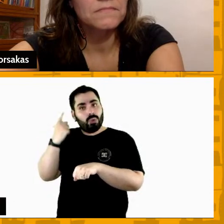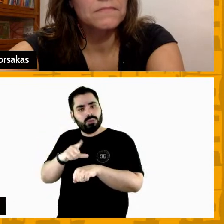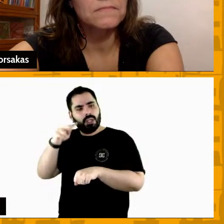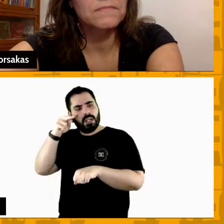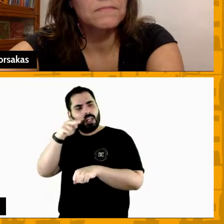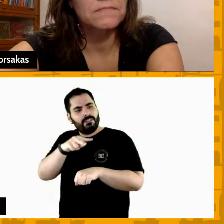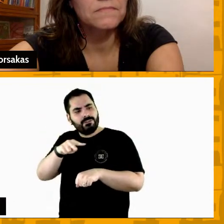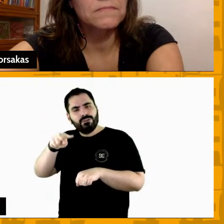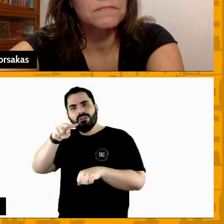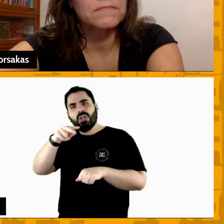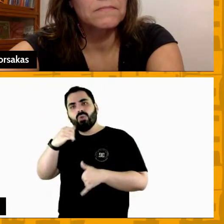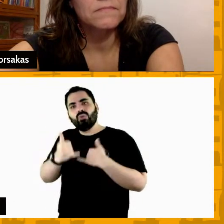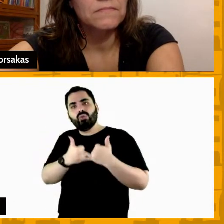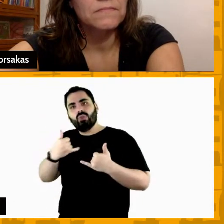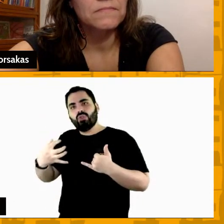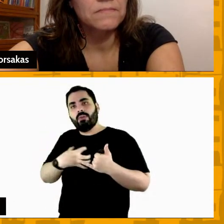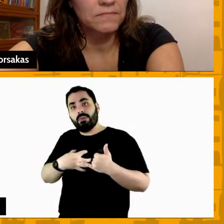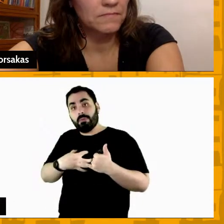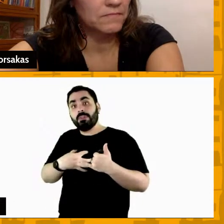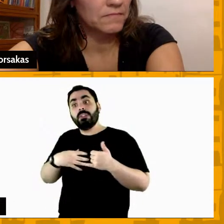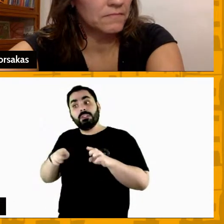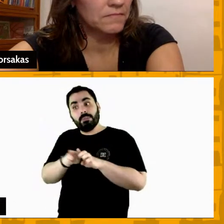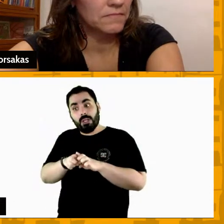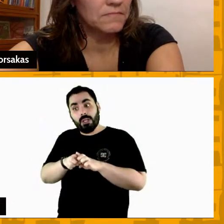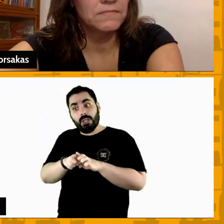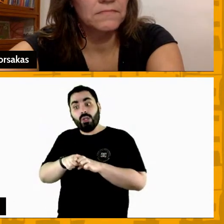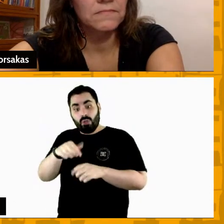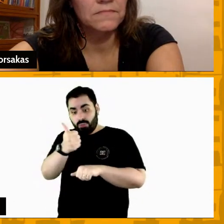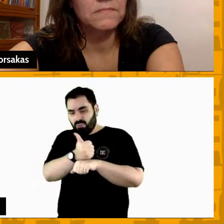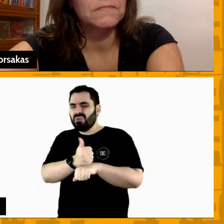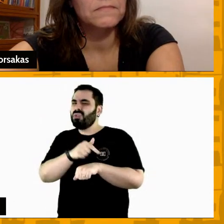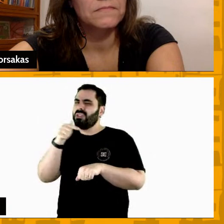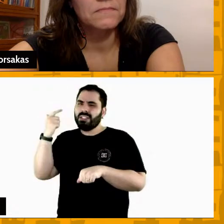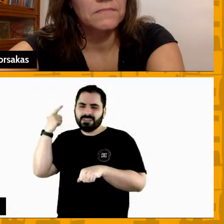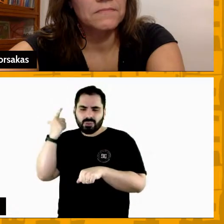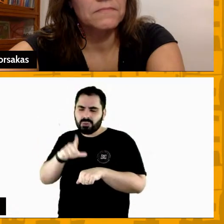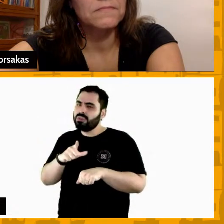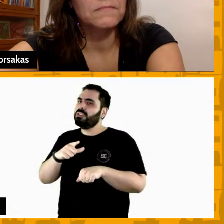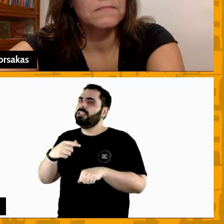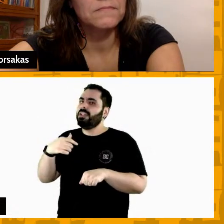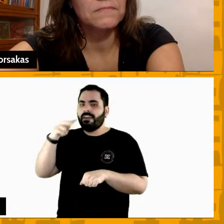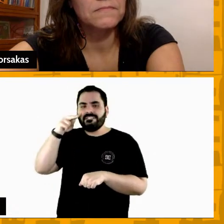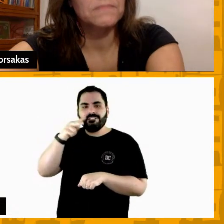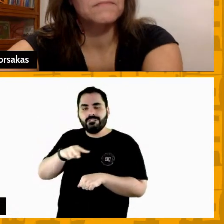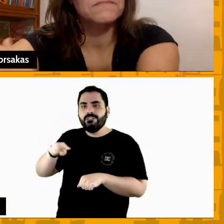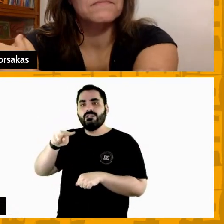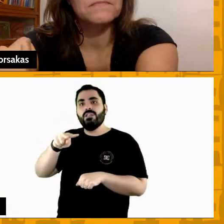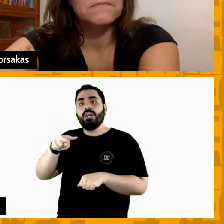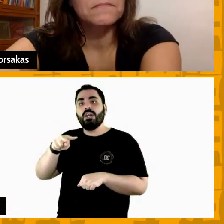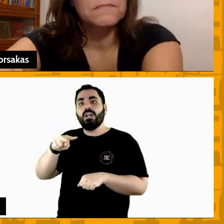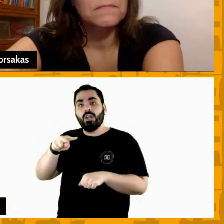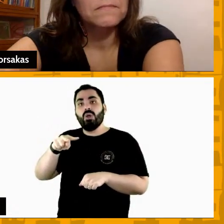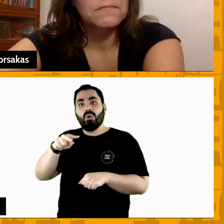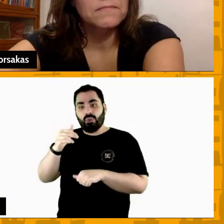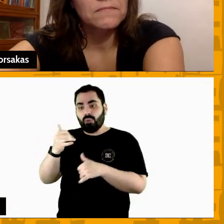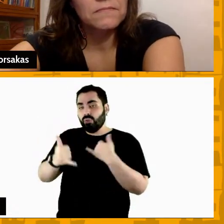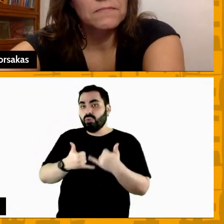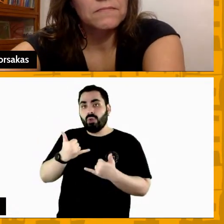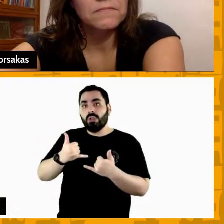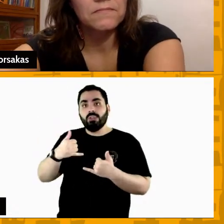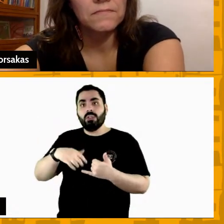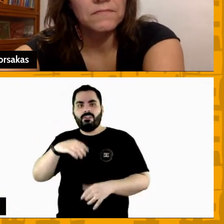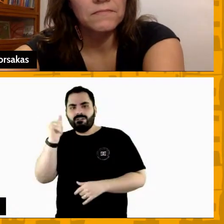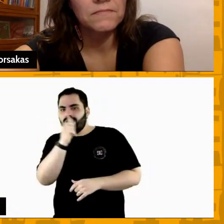das coisas que eu mais busco é trazer para os jogadores a leitura de jogo através de feedback através de cobrança através de vídeos através de